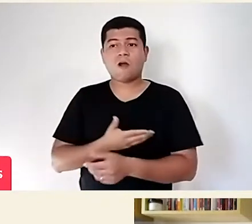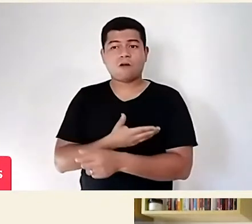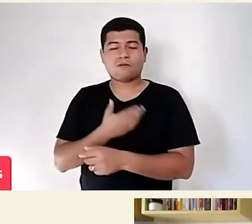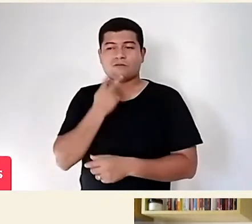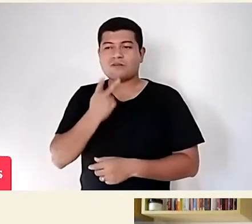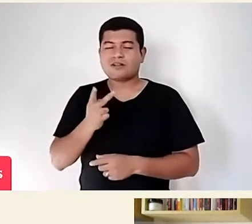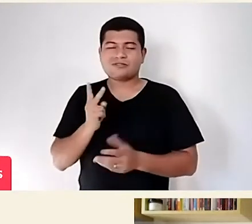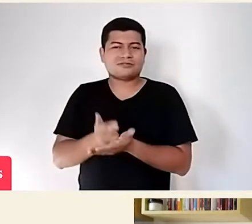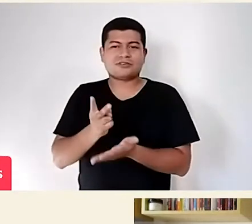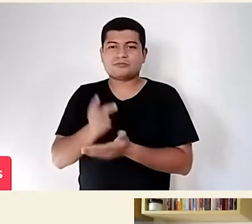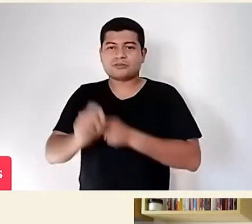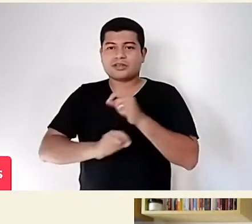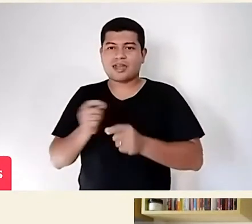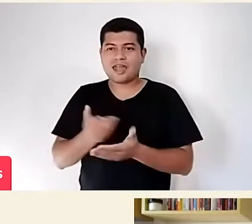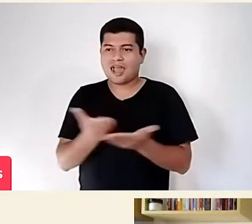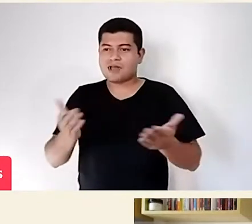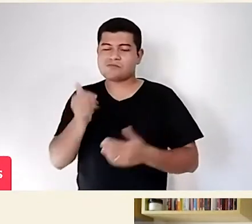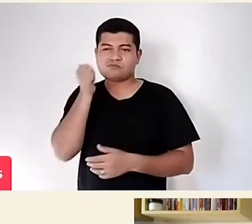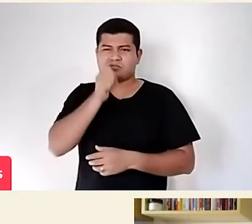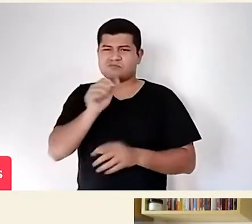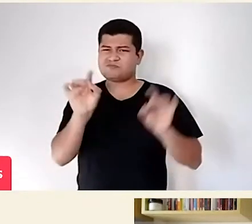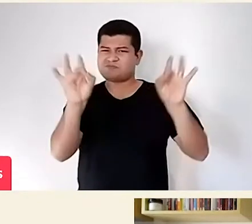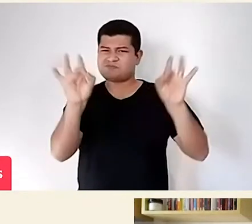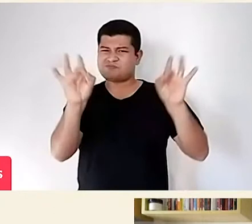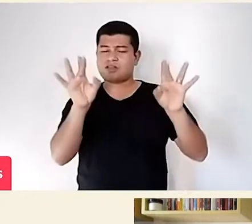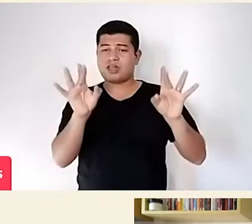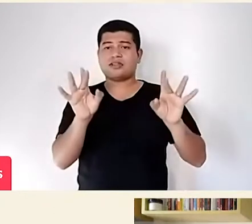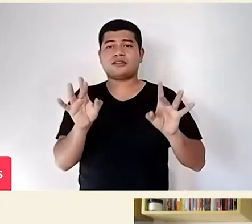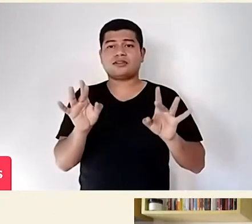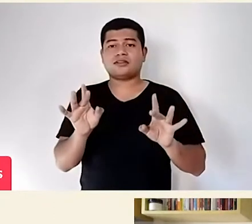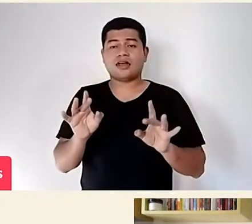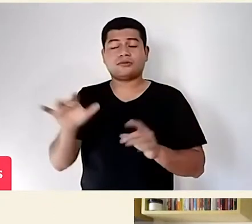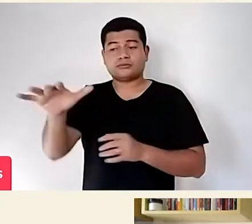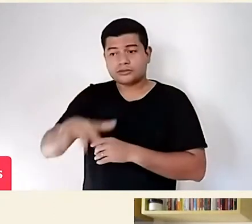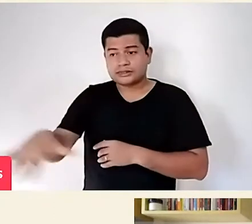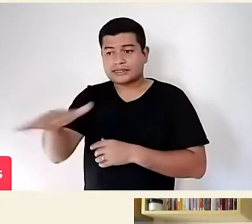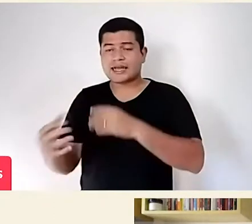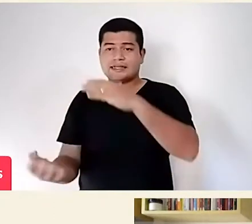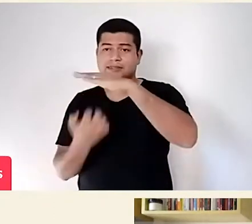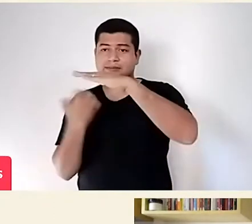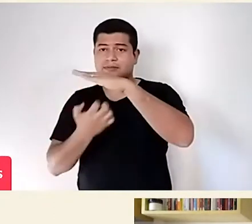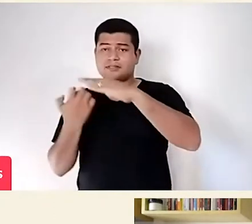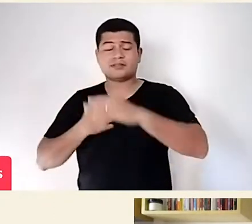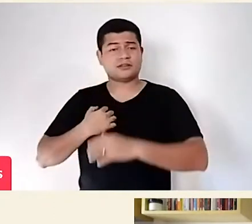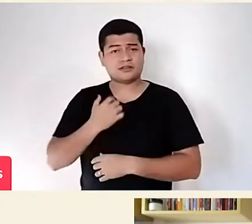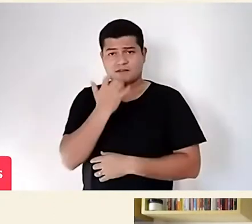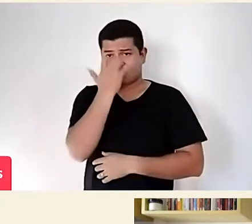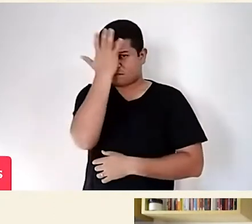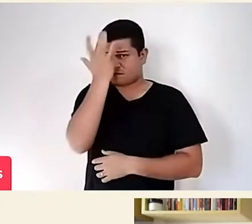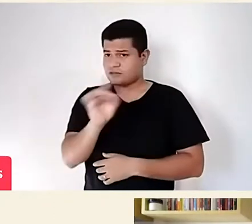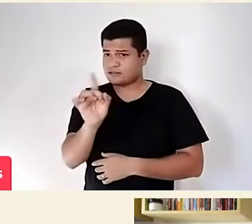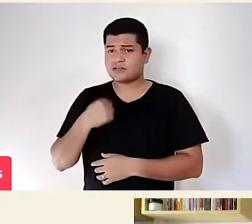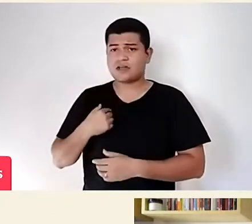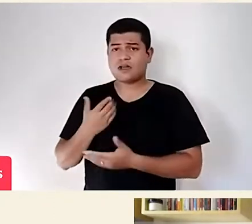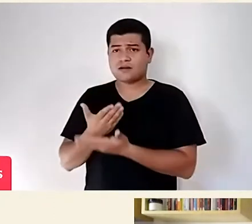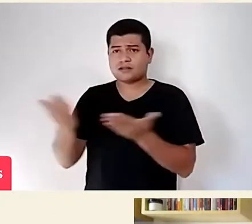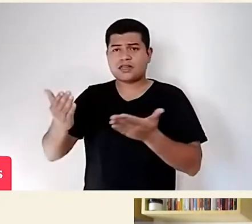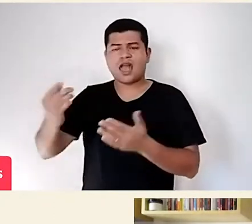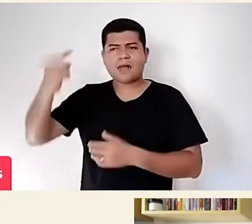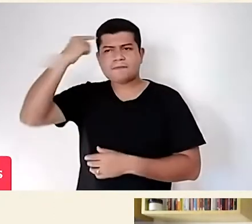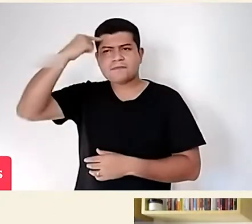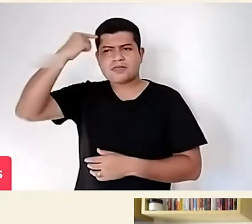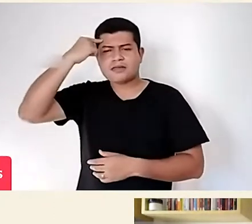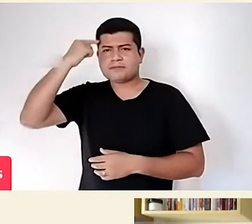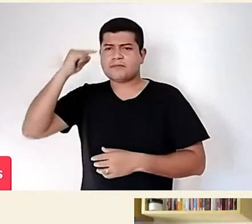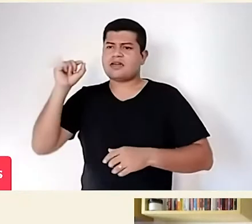política, e às vezes também para o mundo corporativo, porque não é fácil vencer toda essa mentalidade, essa naturalização das diferenças